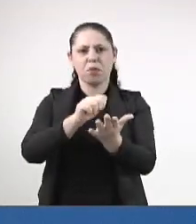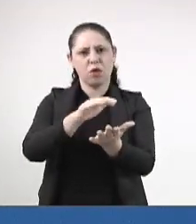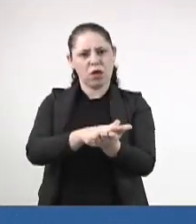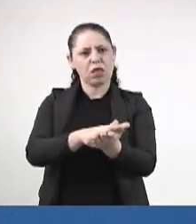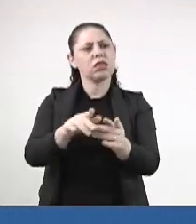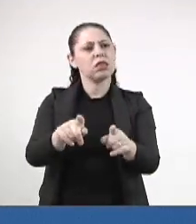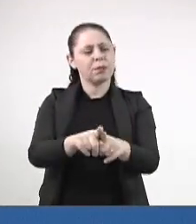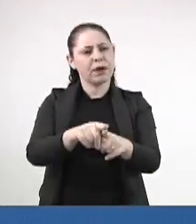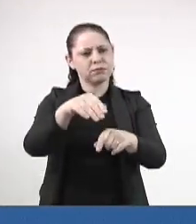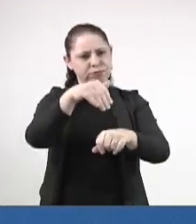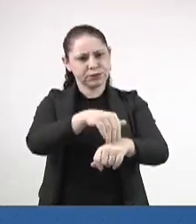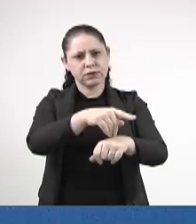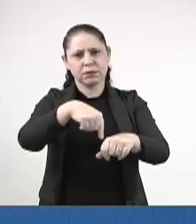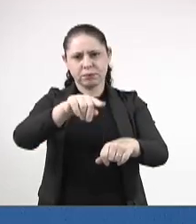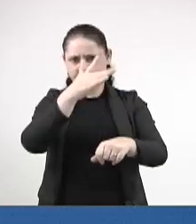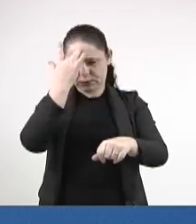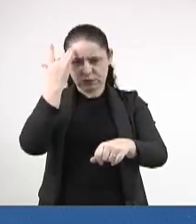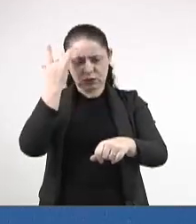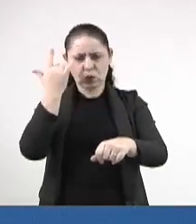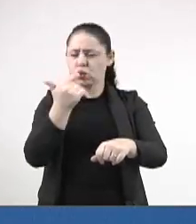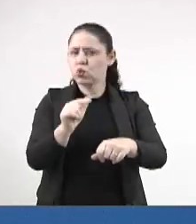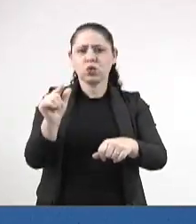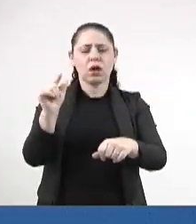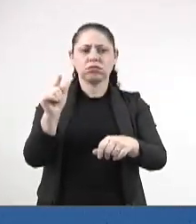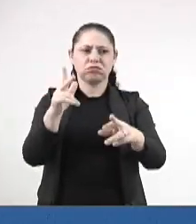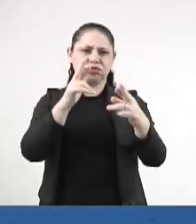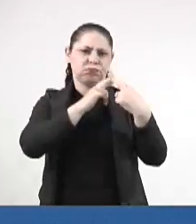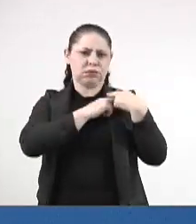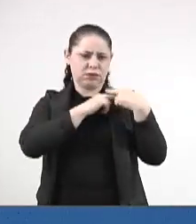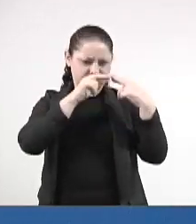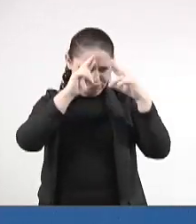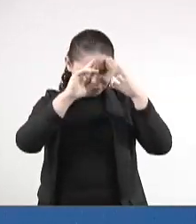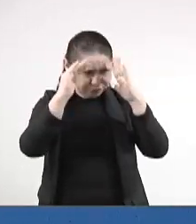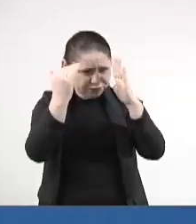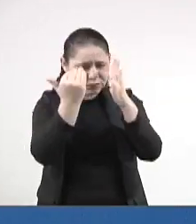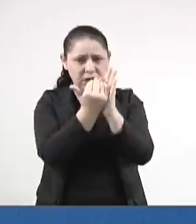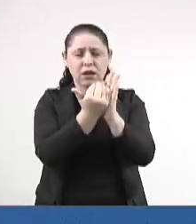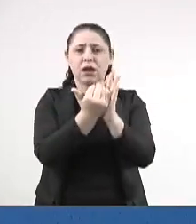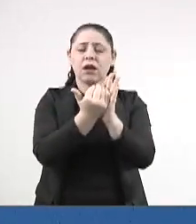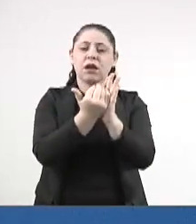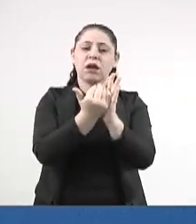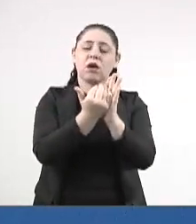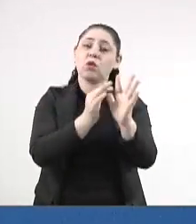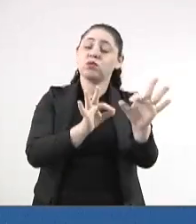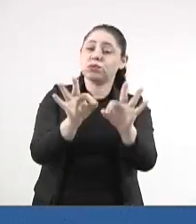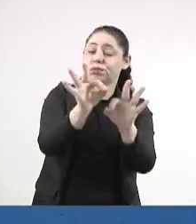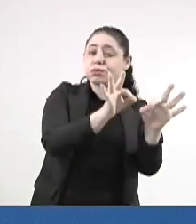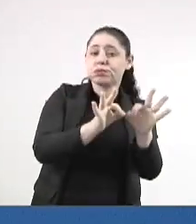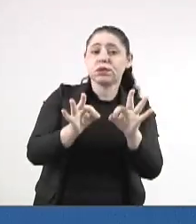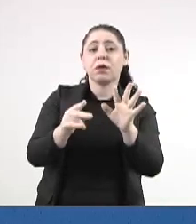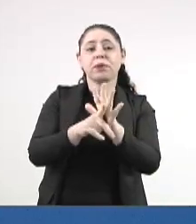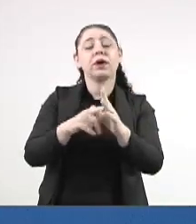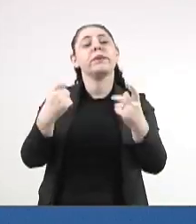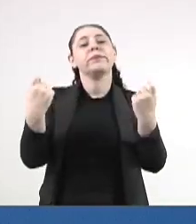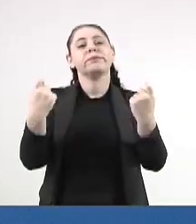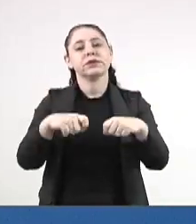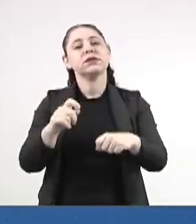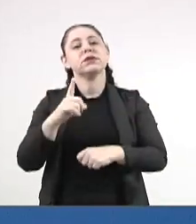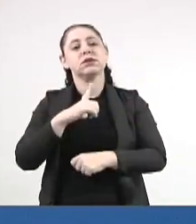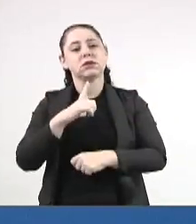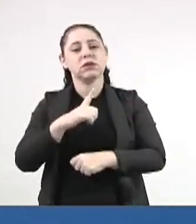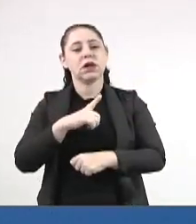de quem não está respeitando essa organização que deve haver